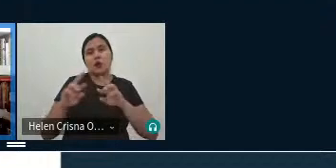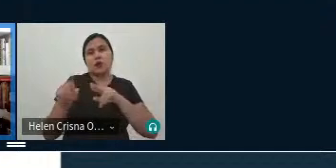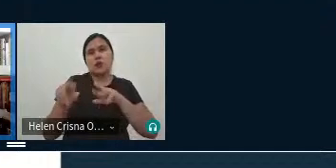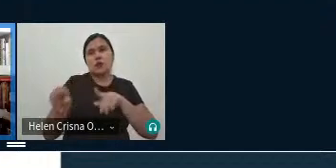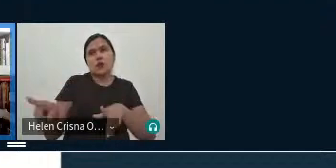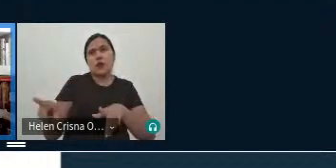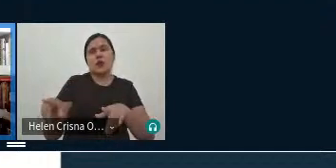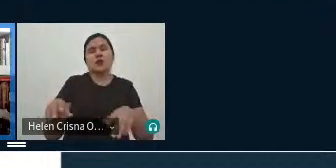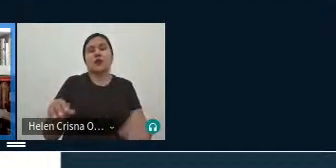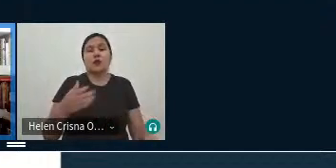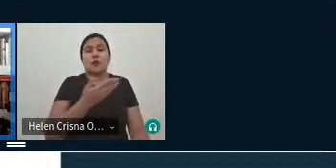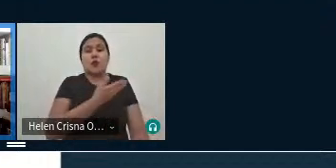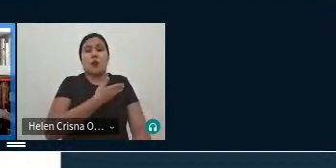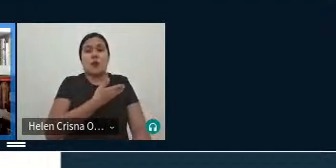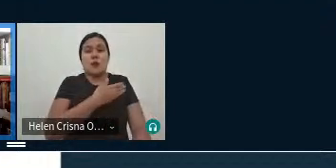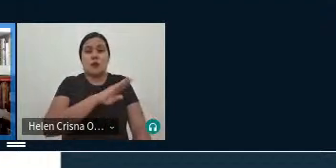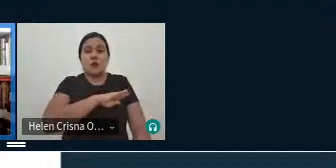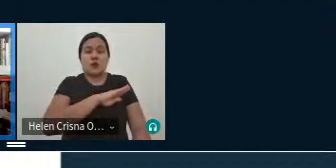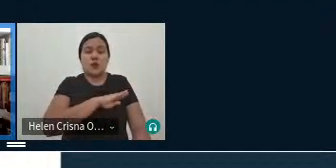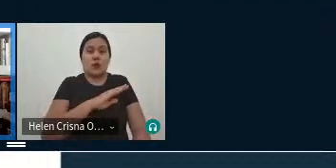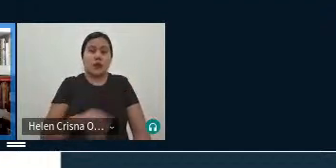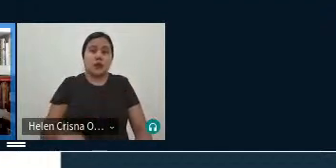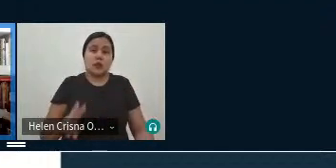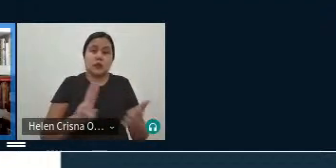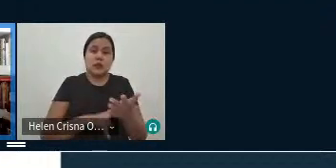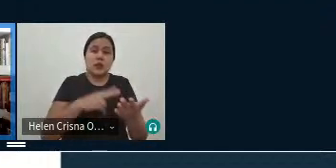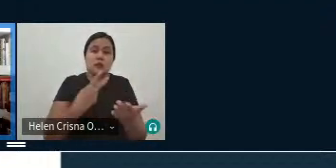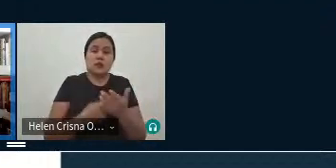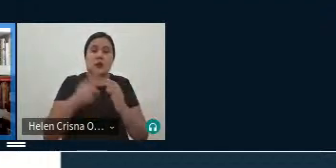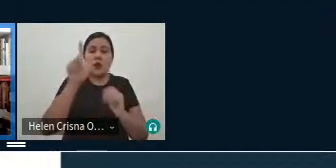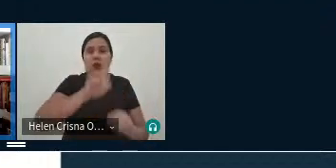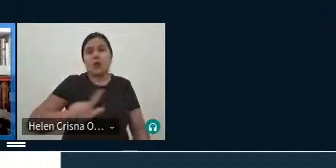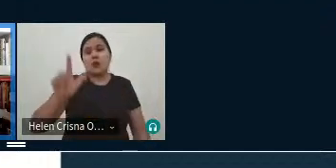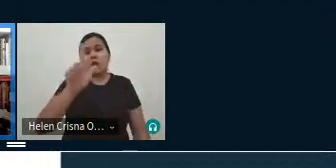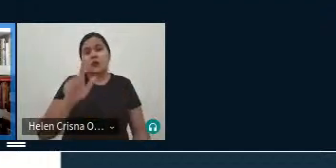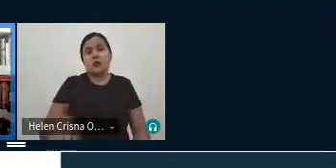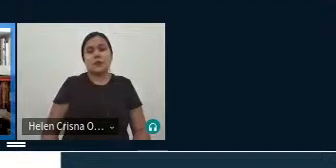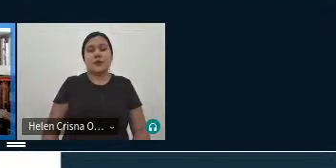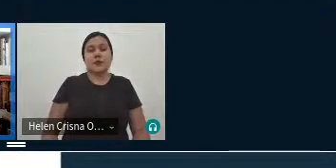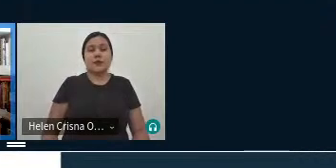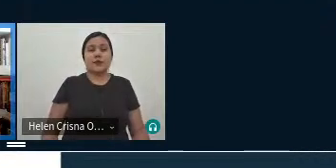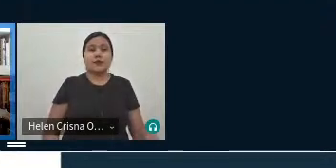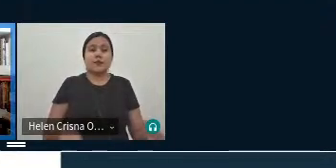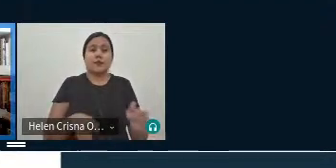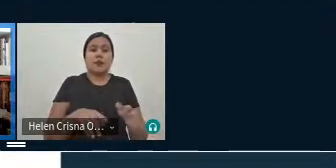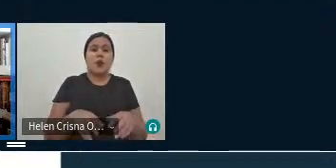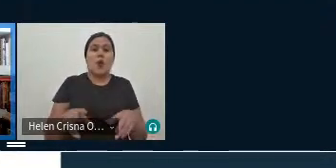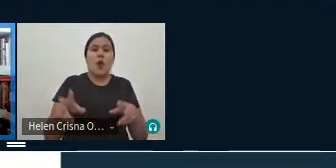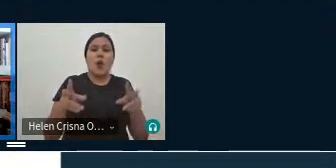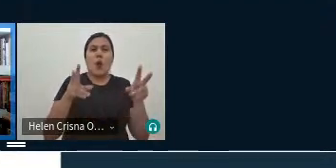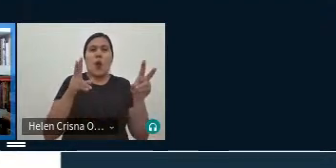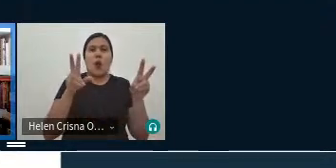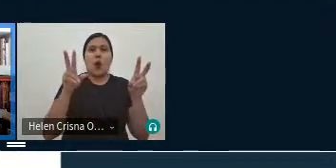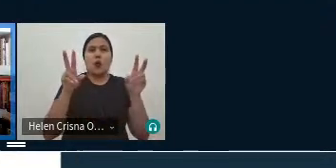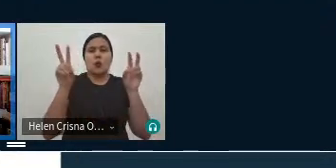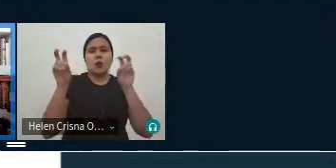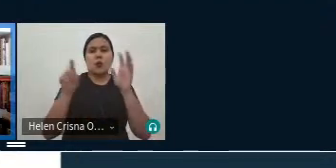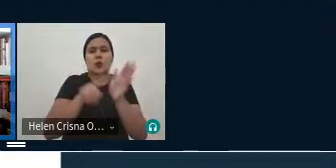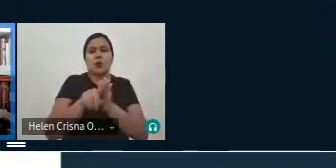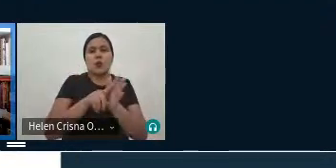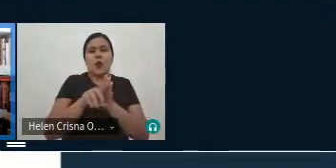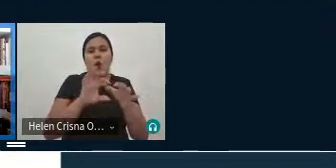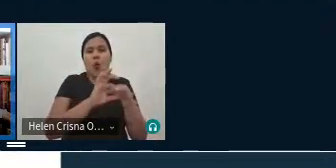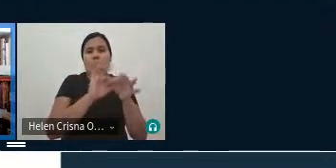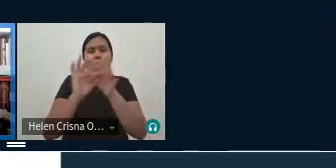colegas agora trazendo aqui a tradução literária os seus aspectos as suas ligações